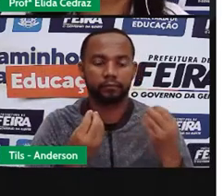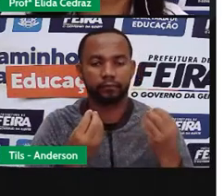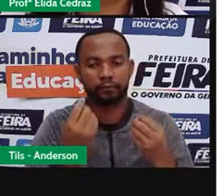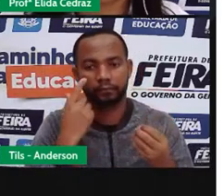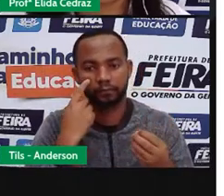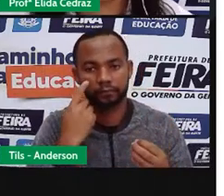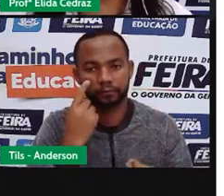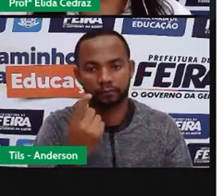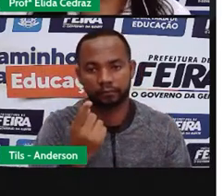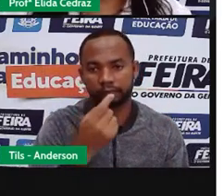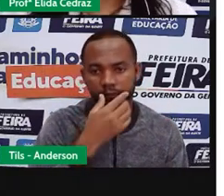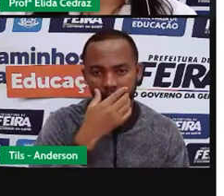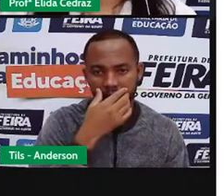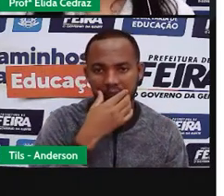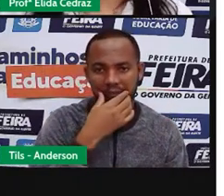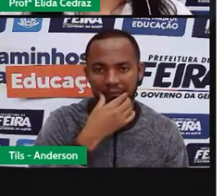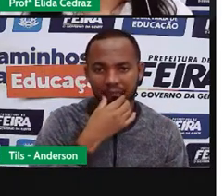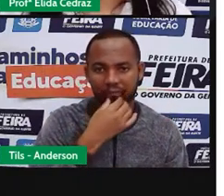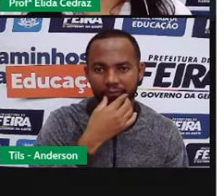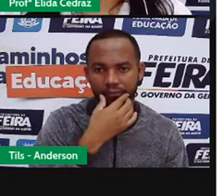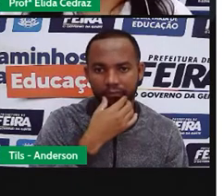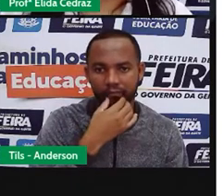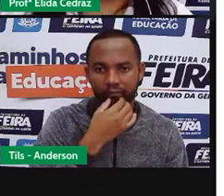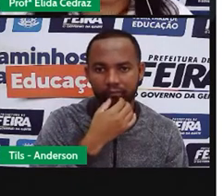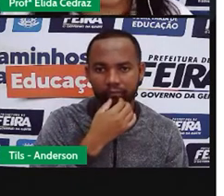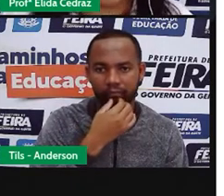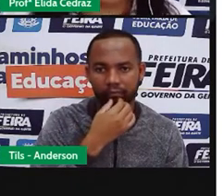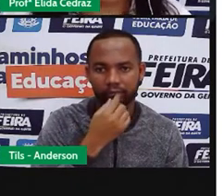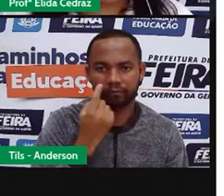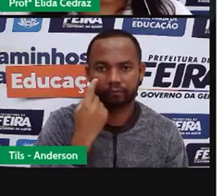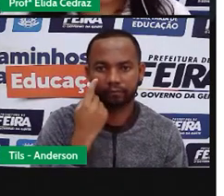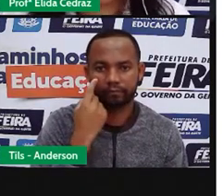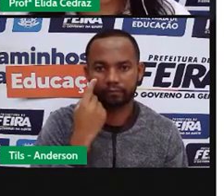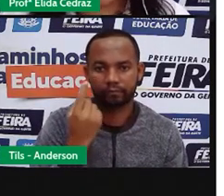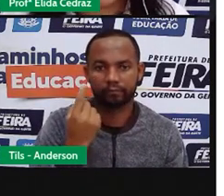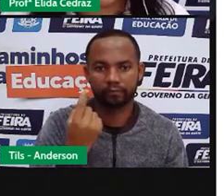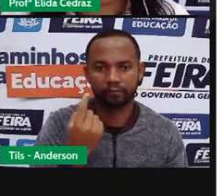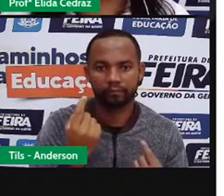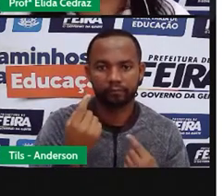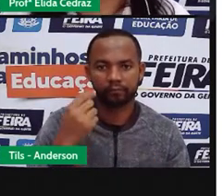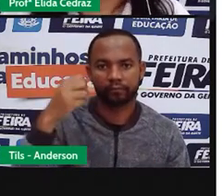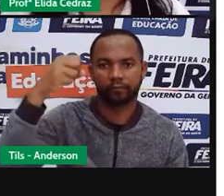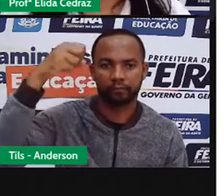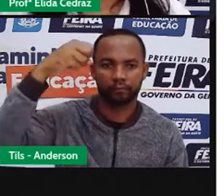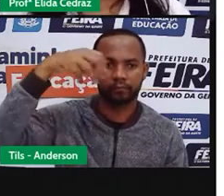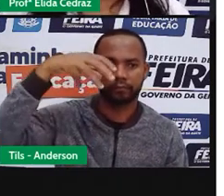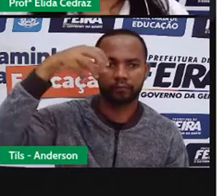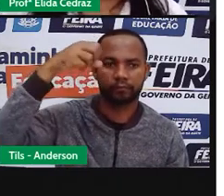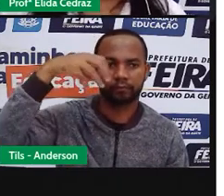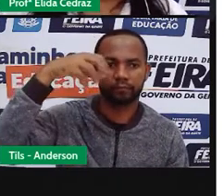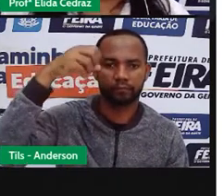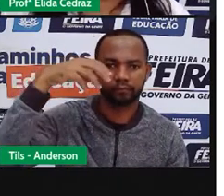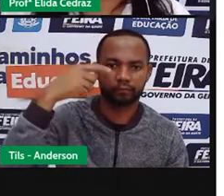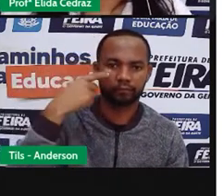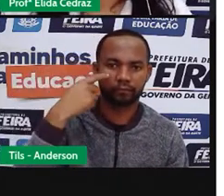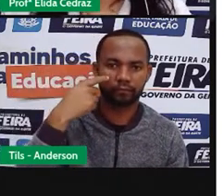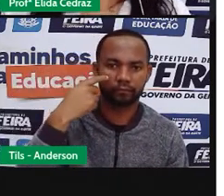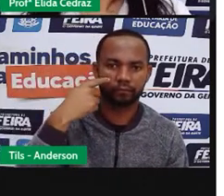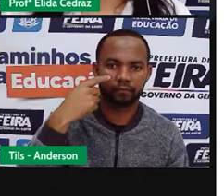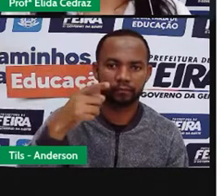esquerdo. A pró está de frente para uma luz, uma luz artificial.